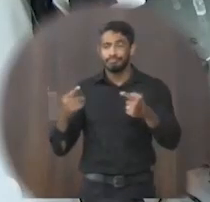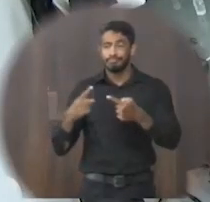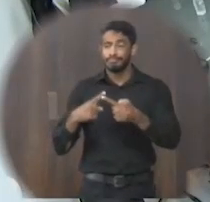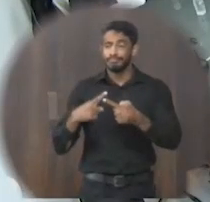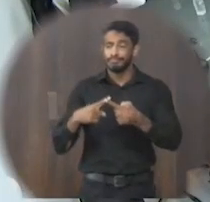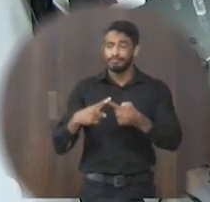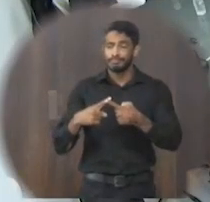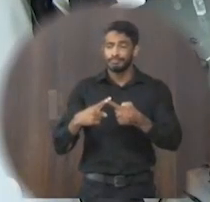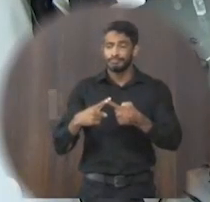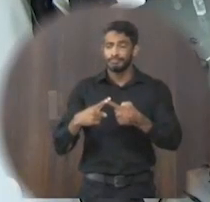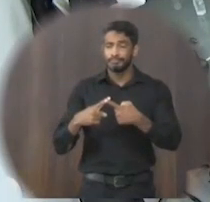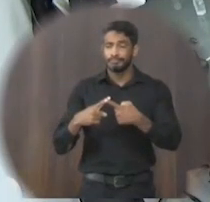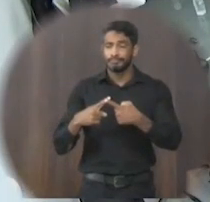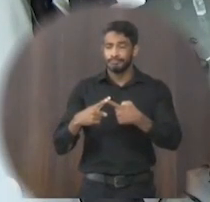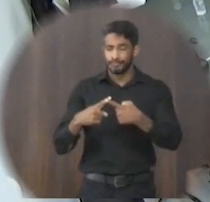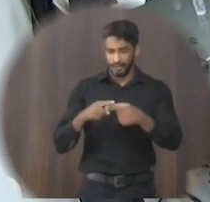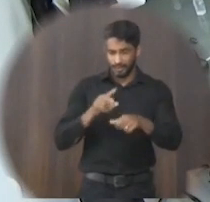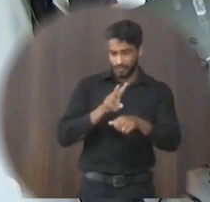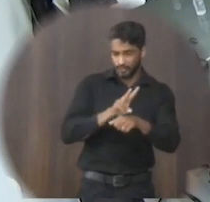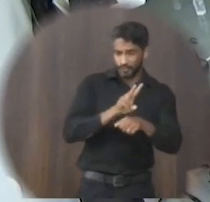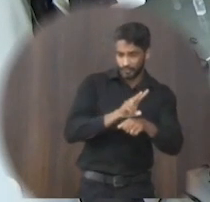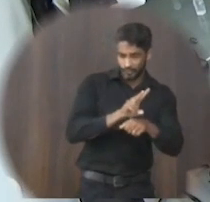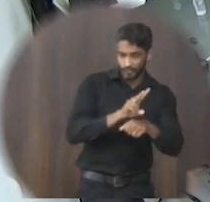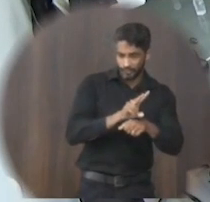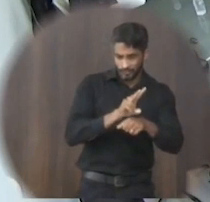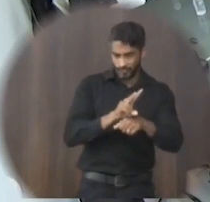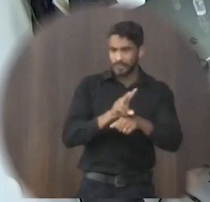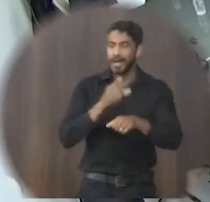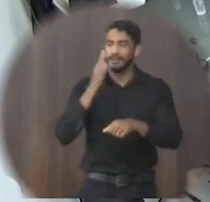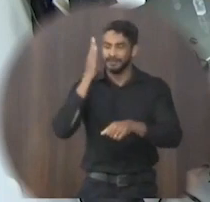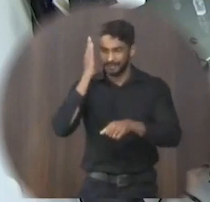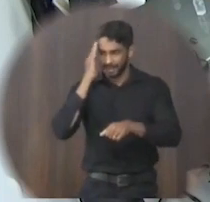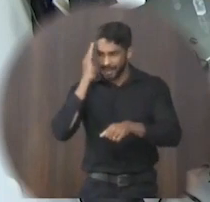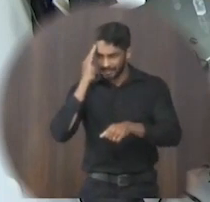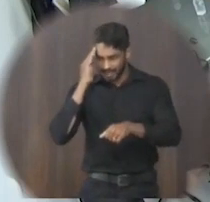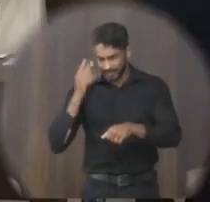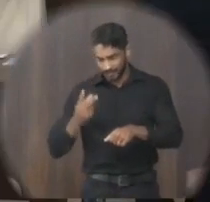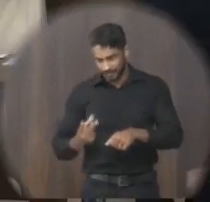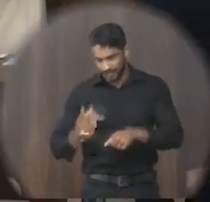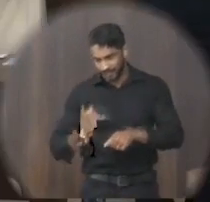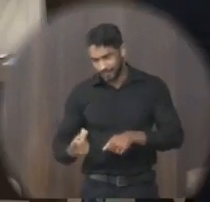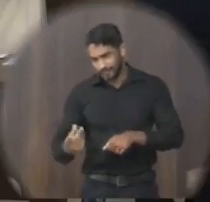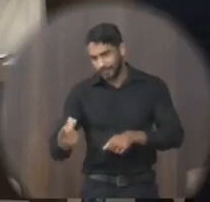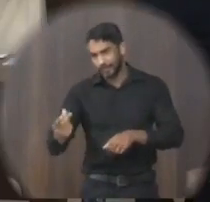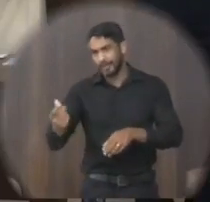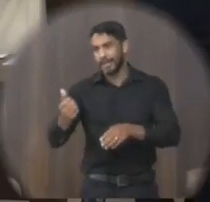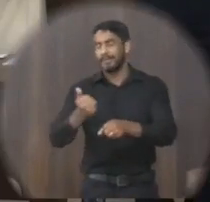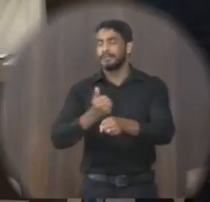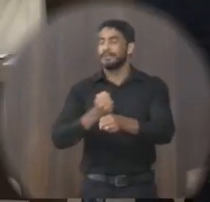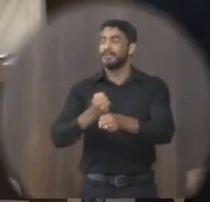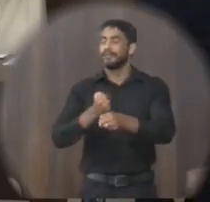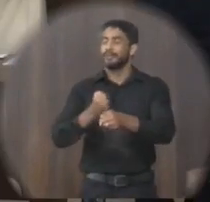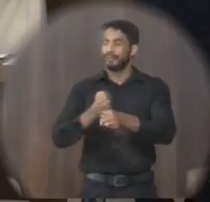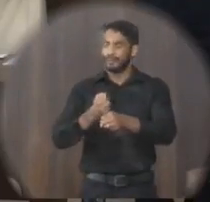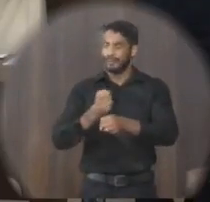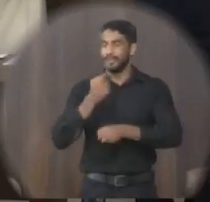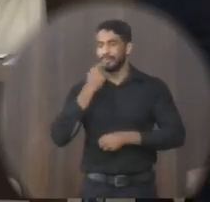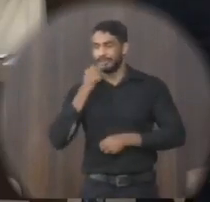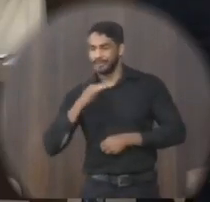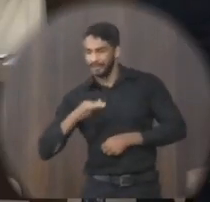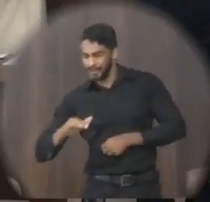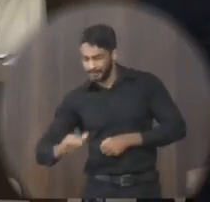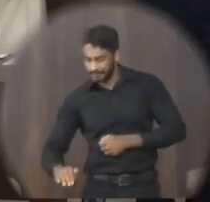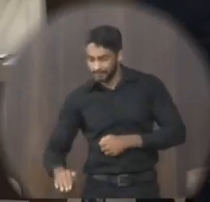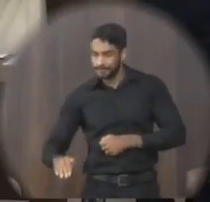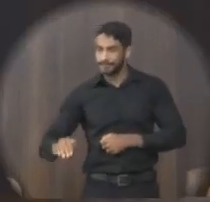Porque os tratamentos, a gente sabe que ainda vai prolongar por muitos anos. Crianças em fase de